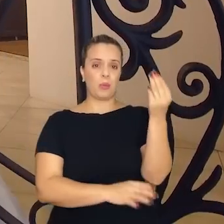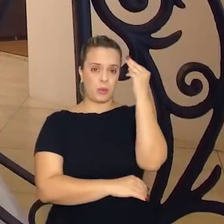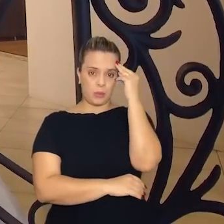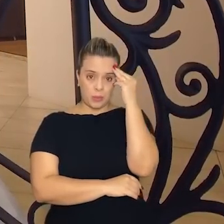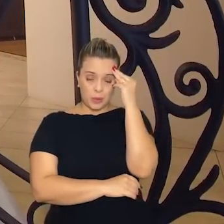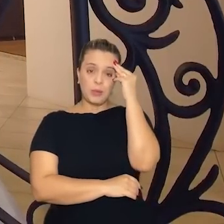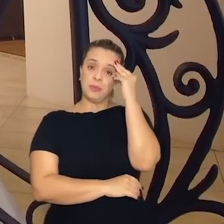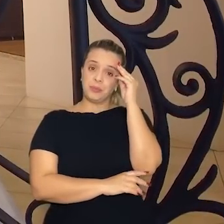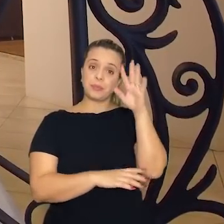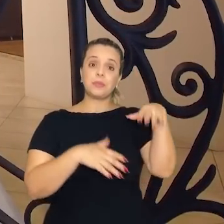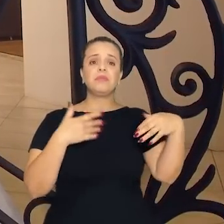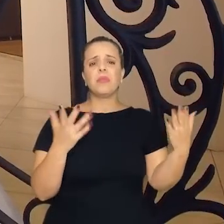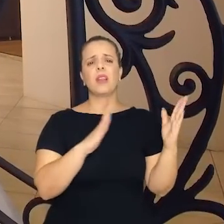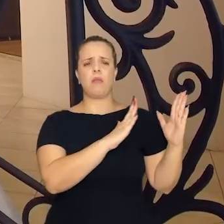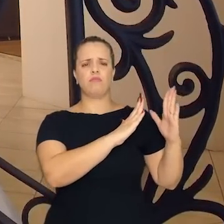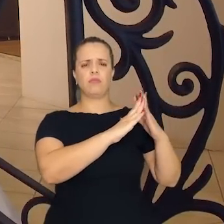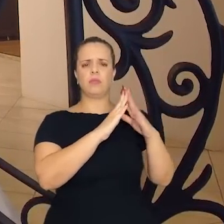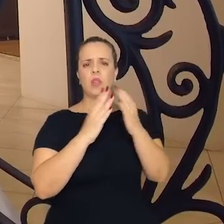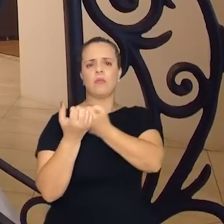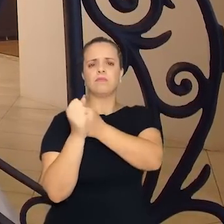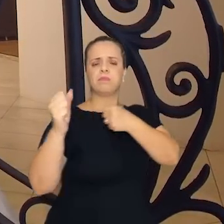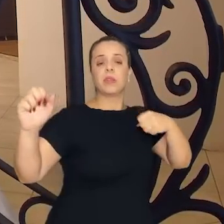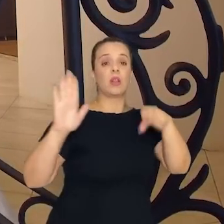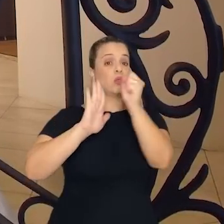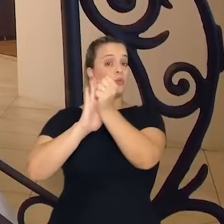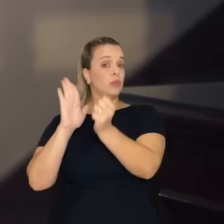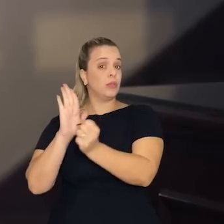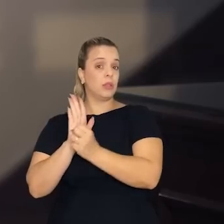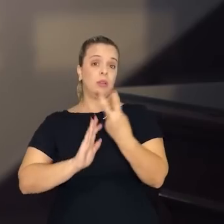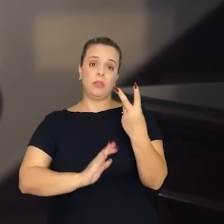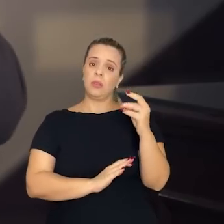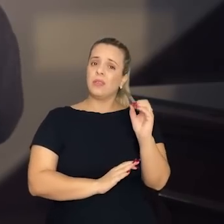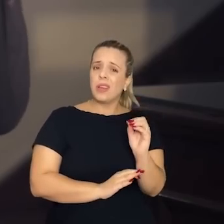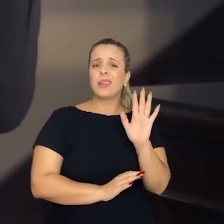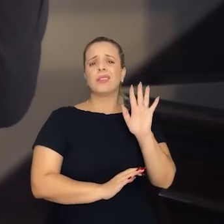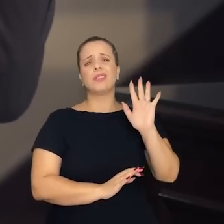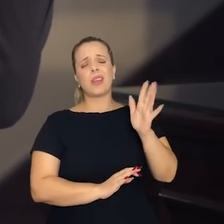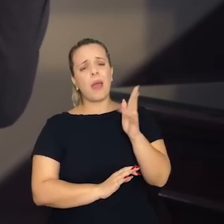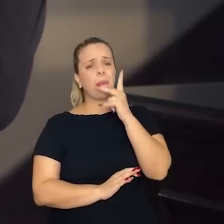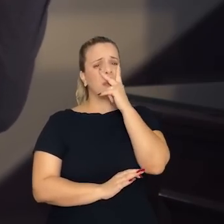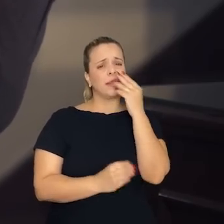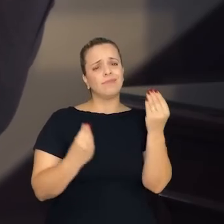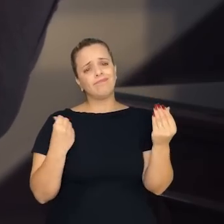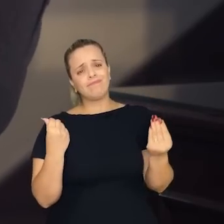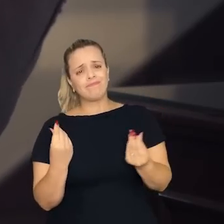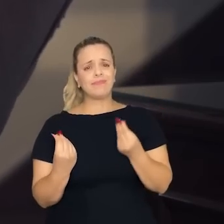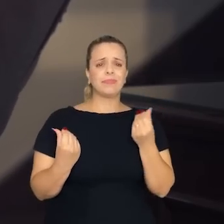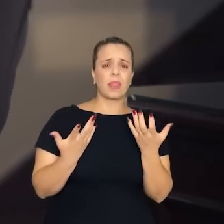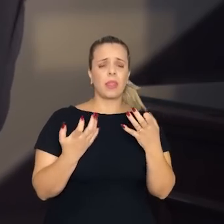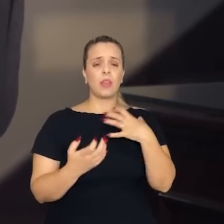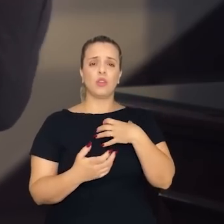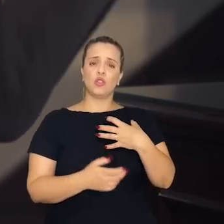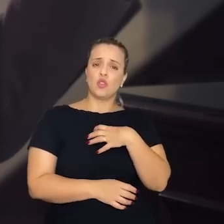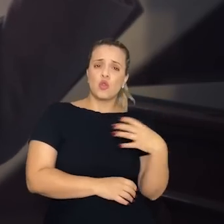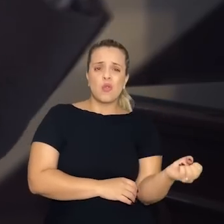E os casarões chegam ao século XX já aspirando uma nova visão.